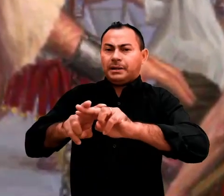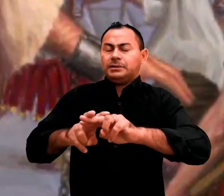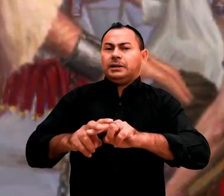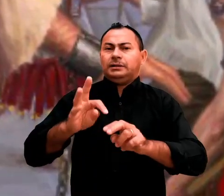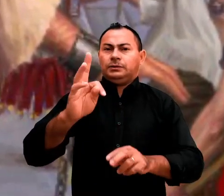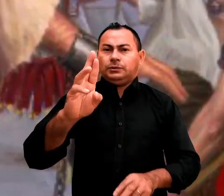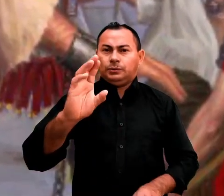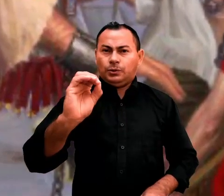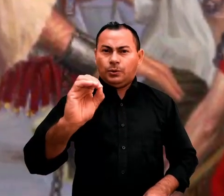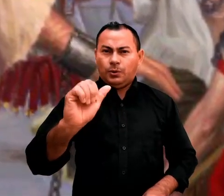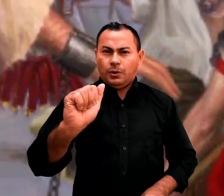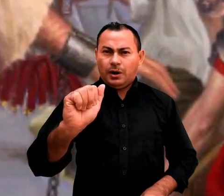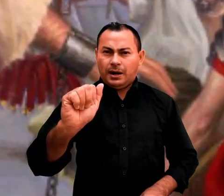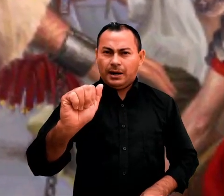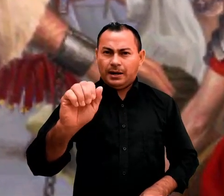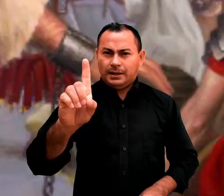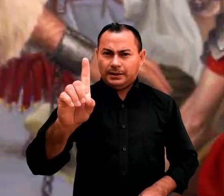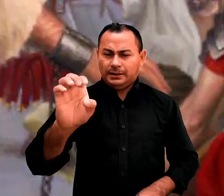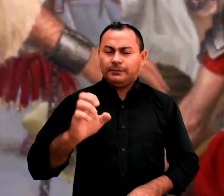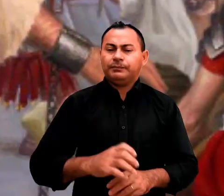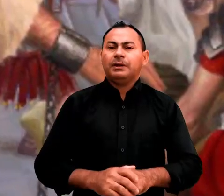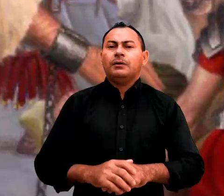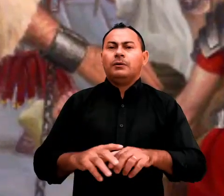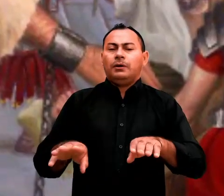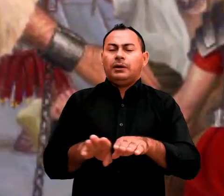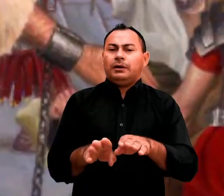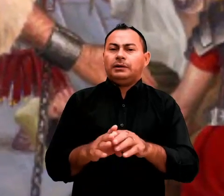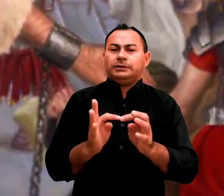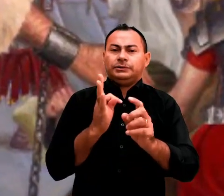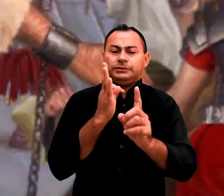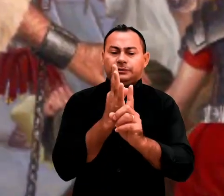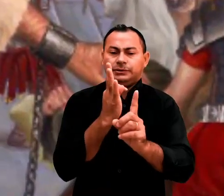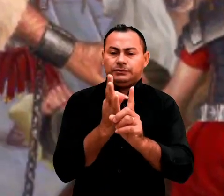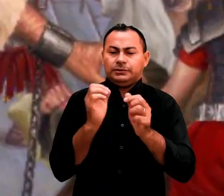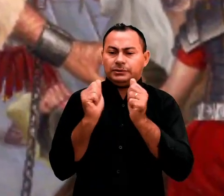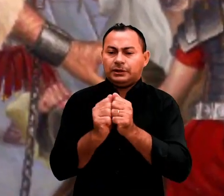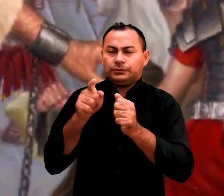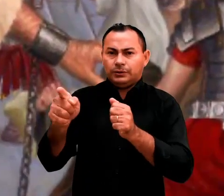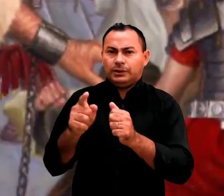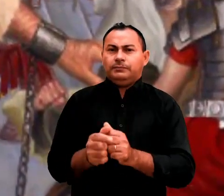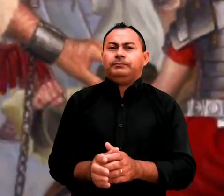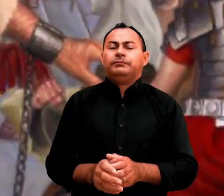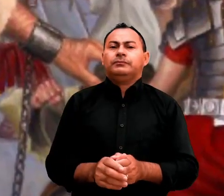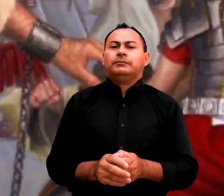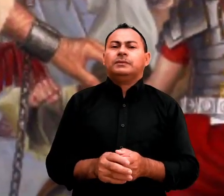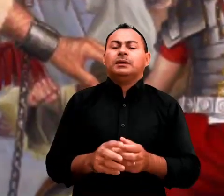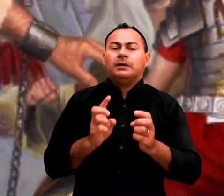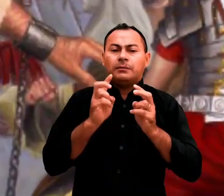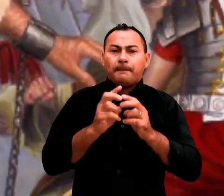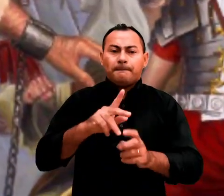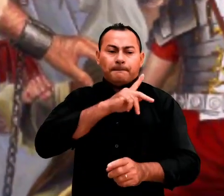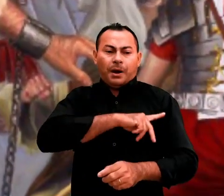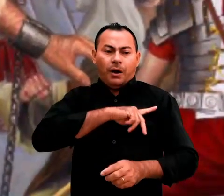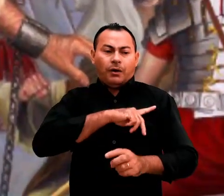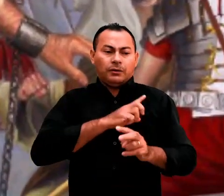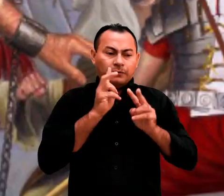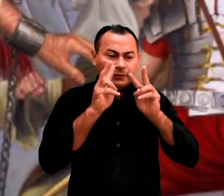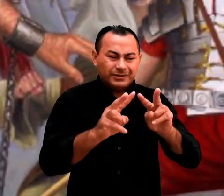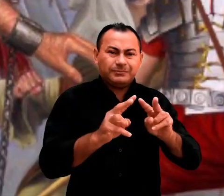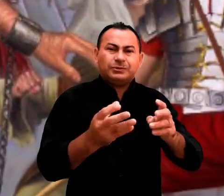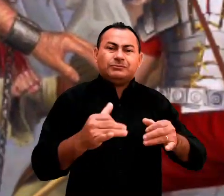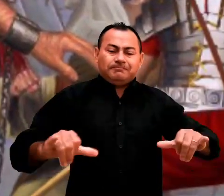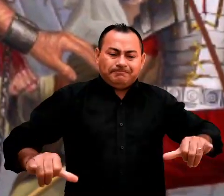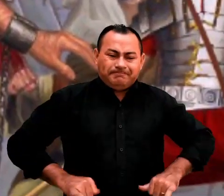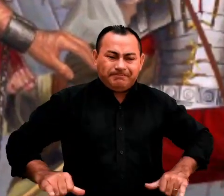estava com ele. É isso que concluímos através do relato de 2 Timóteo. Paulo deve ter sido tratado com muita